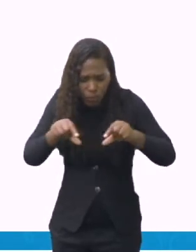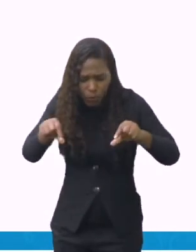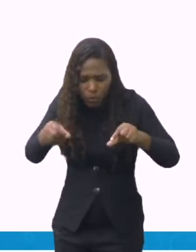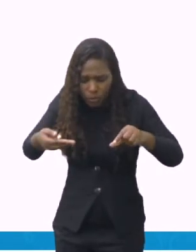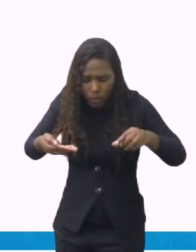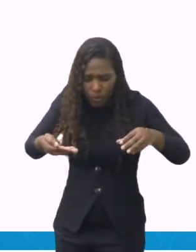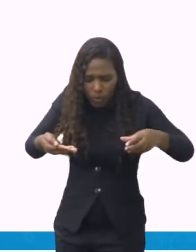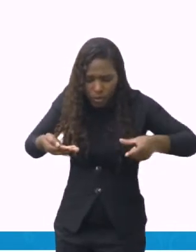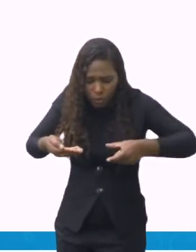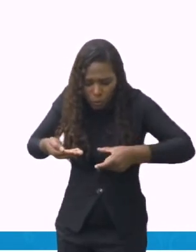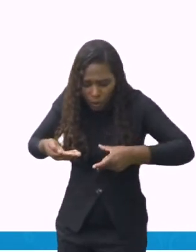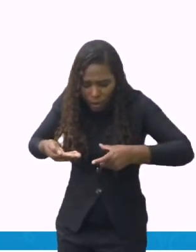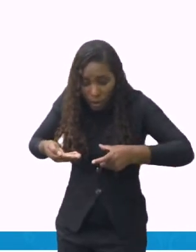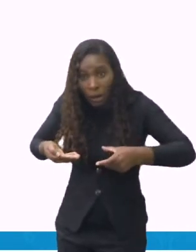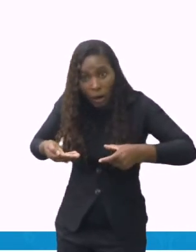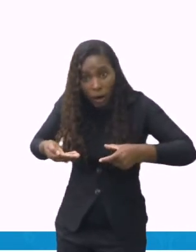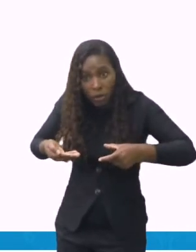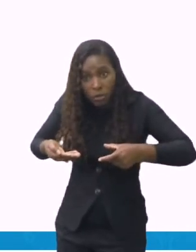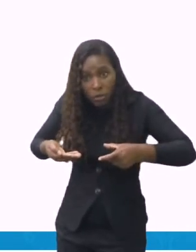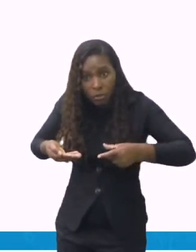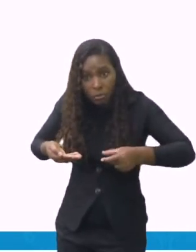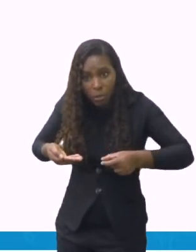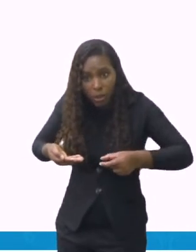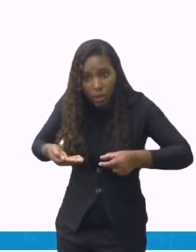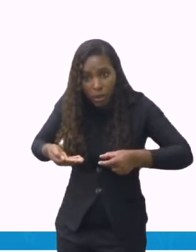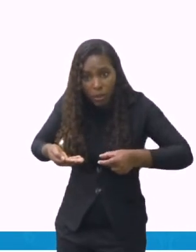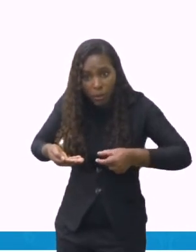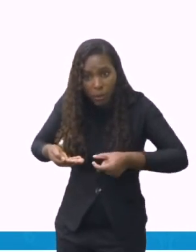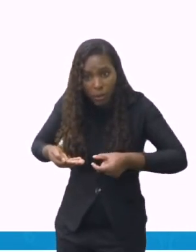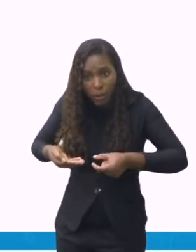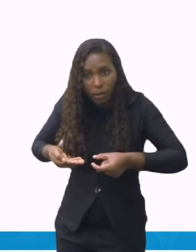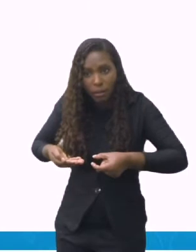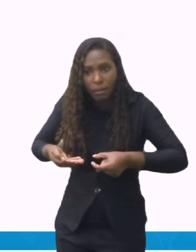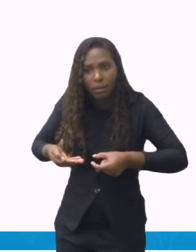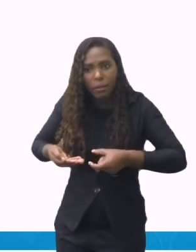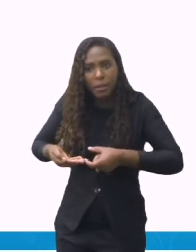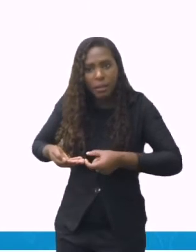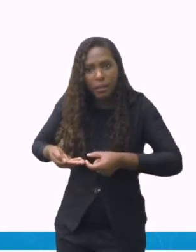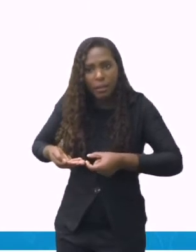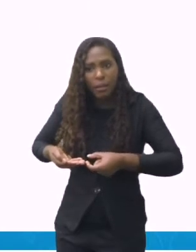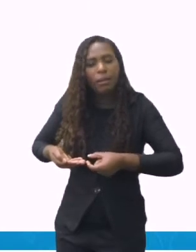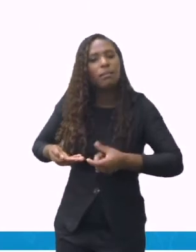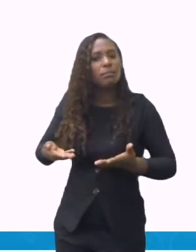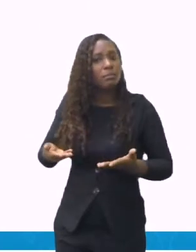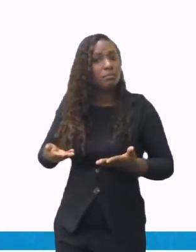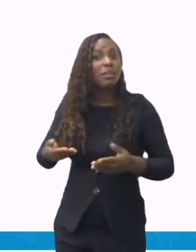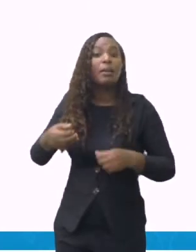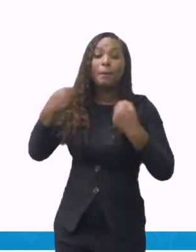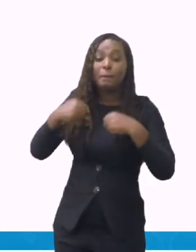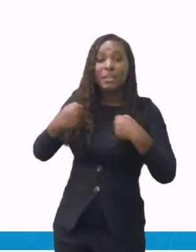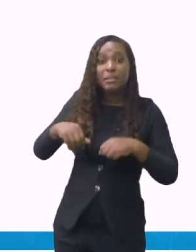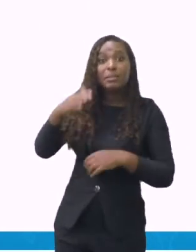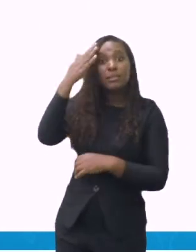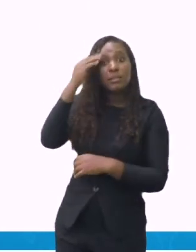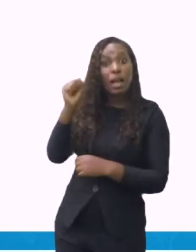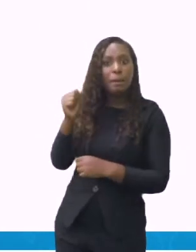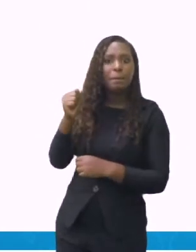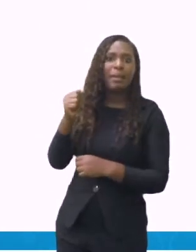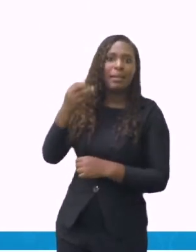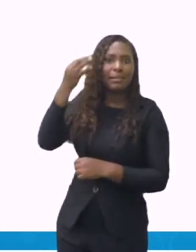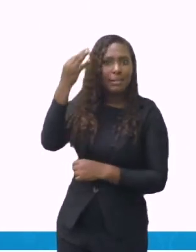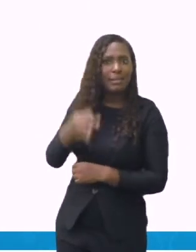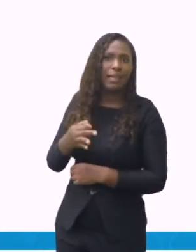ponho quatro colheres de farinha bem pequenininhas, o meu bolo não vai ter consistência. Ele não vai ficar um bom bolo.